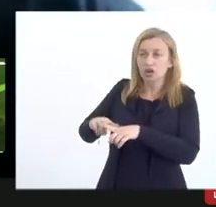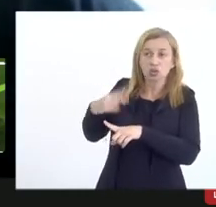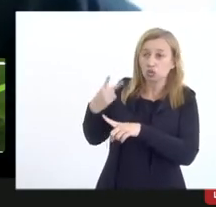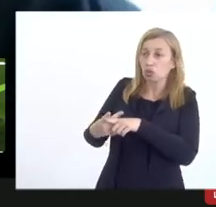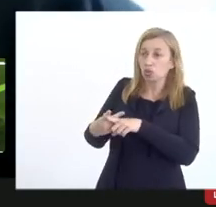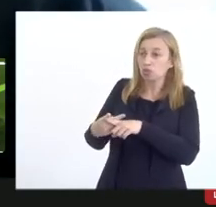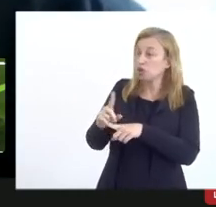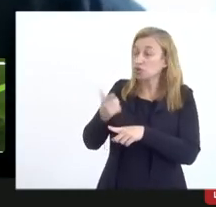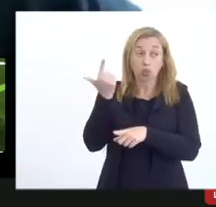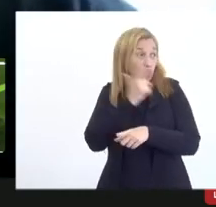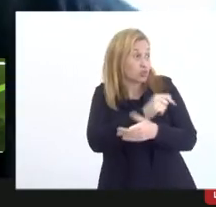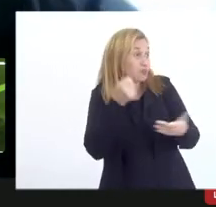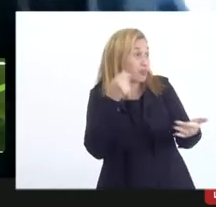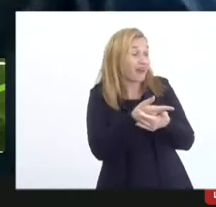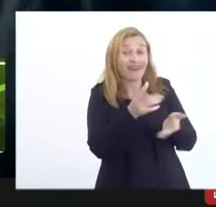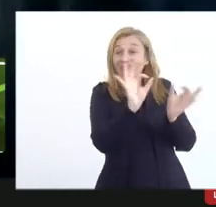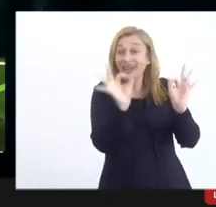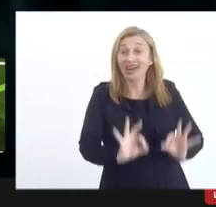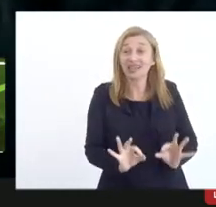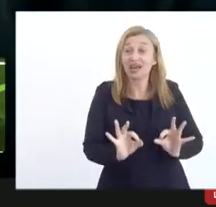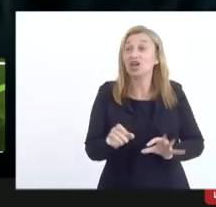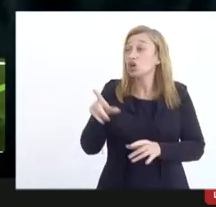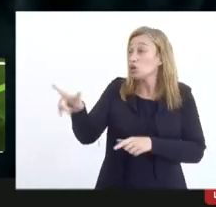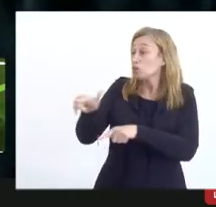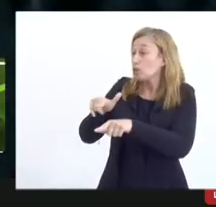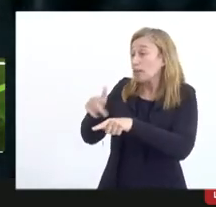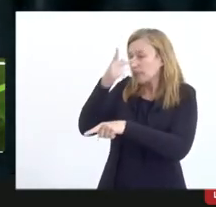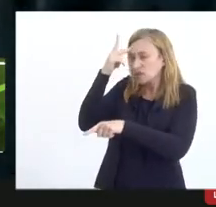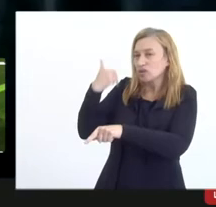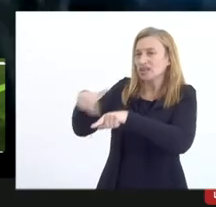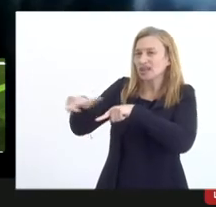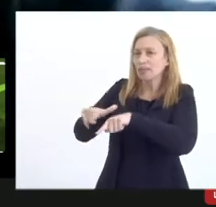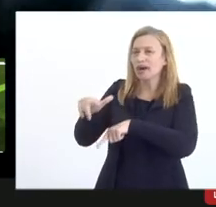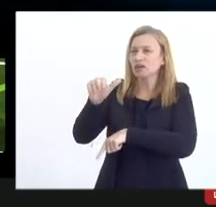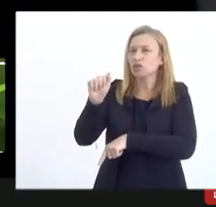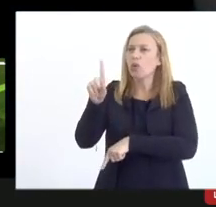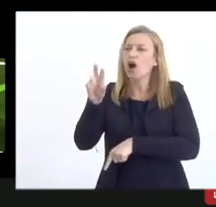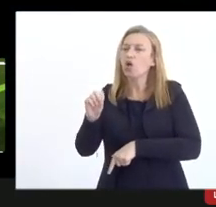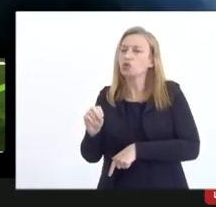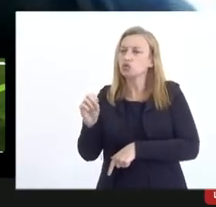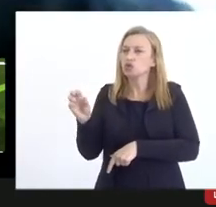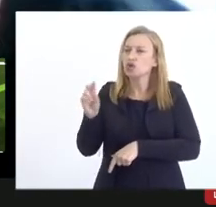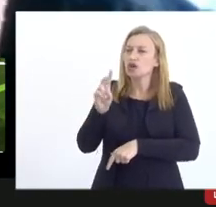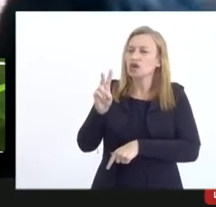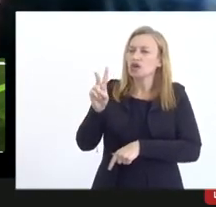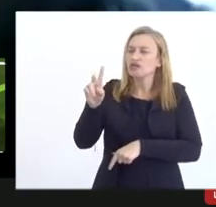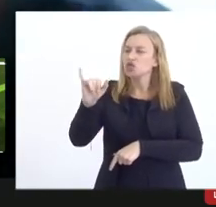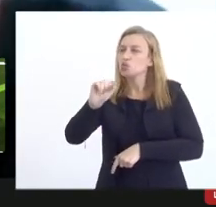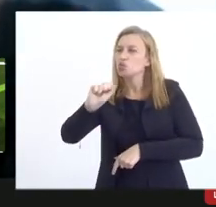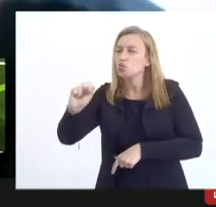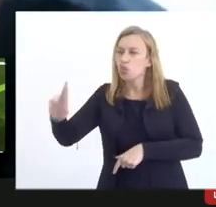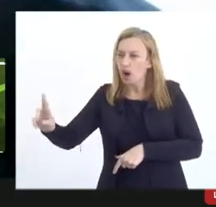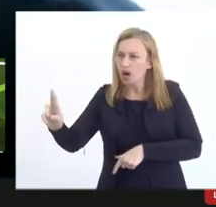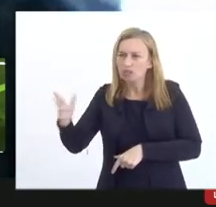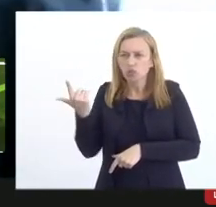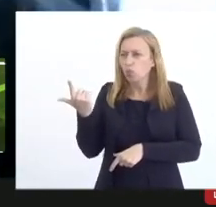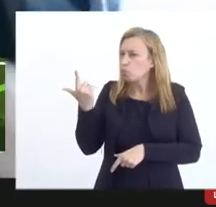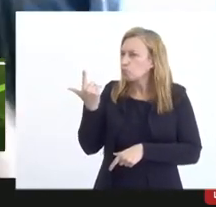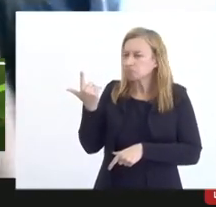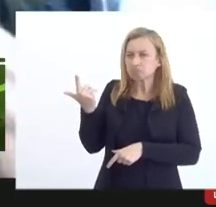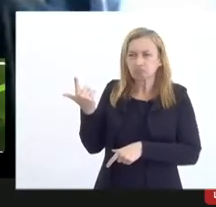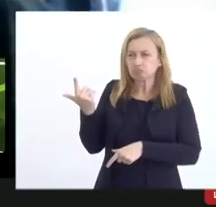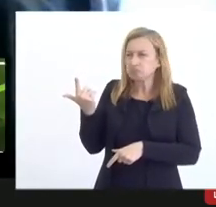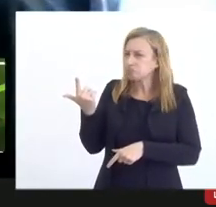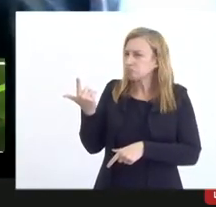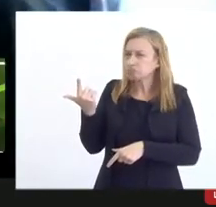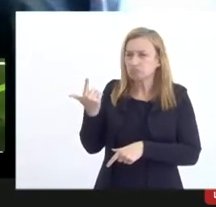audiovisual vai ter que pagar uma multa corrigida de uma coisa que ele nem lembra mais nem tem aonde guardar aquele papel